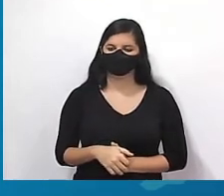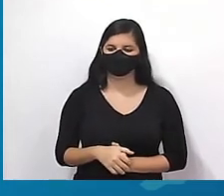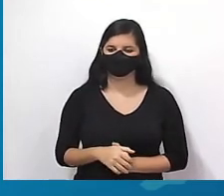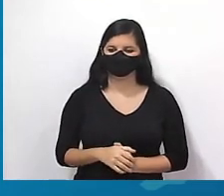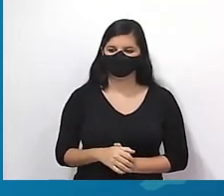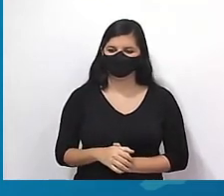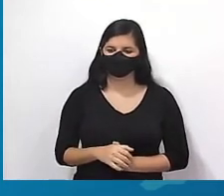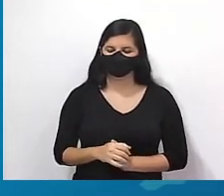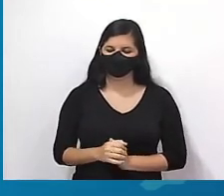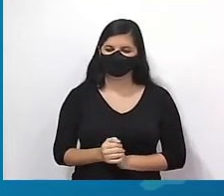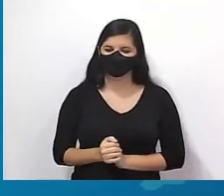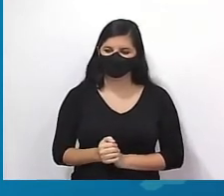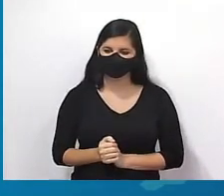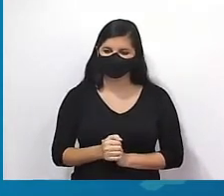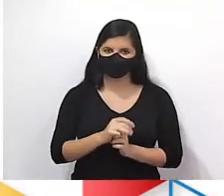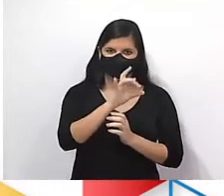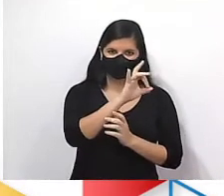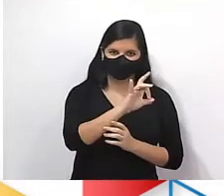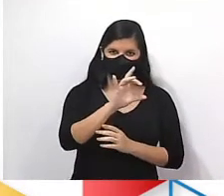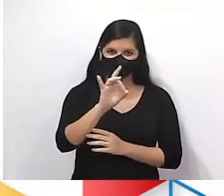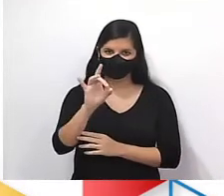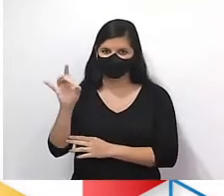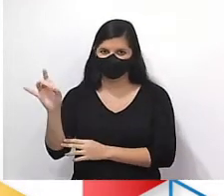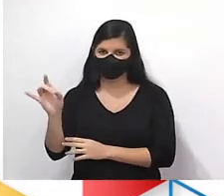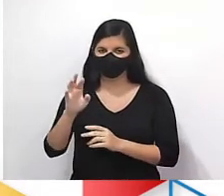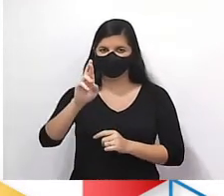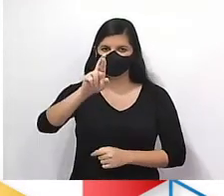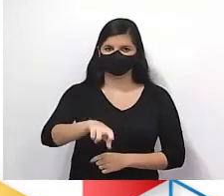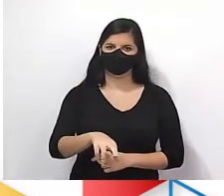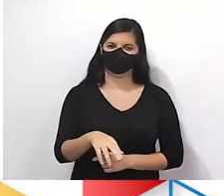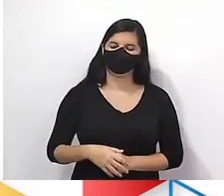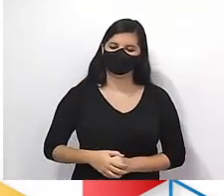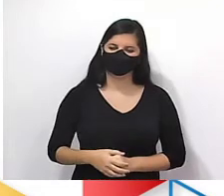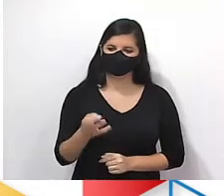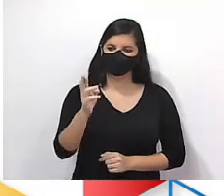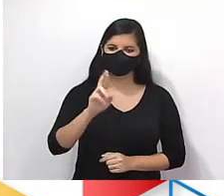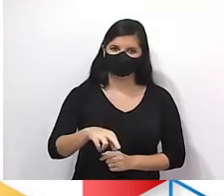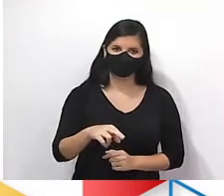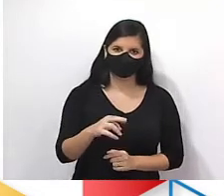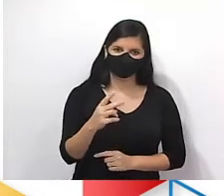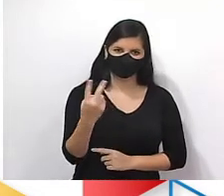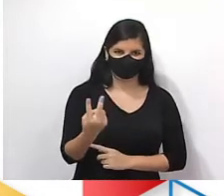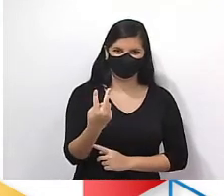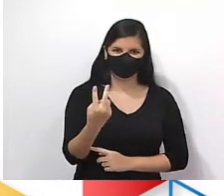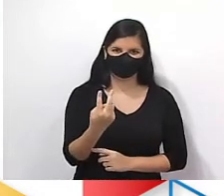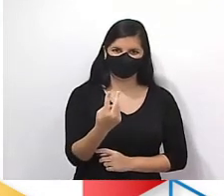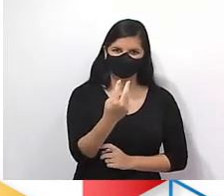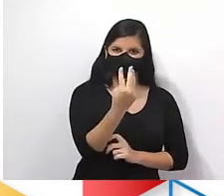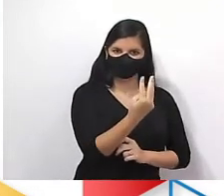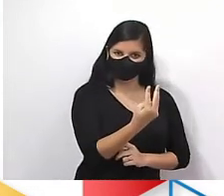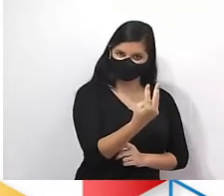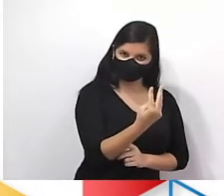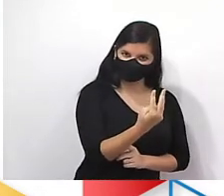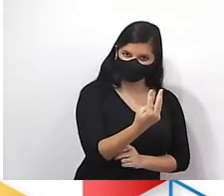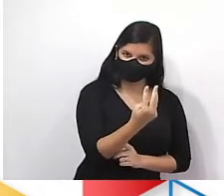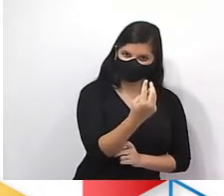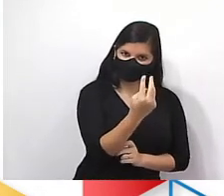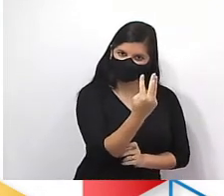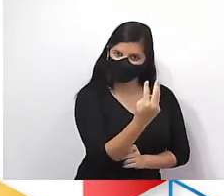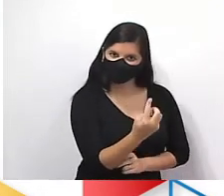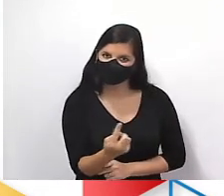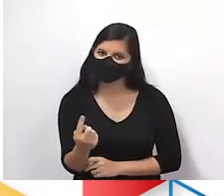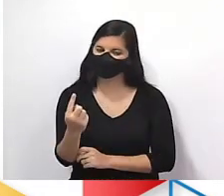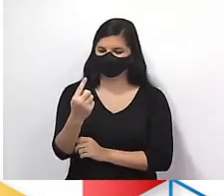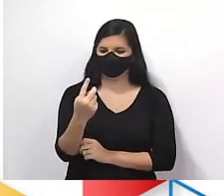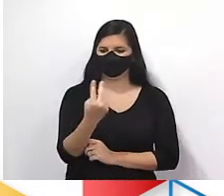3, tá bom? Então, cada um deles tem uma razão. Qual é a razão? Menos 2, ó. 3, pulando para menos 2,